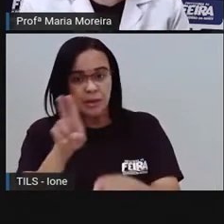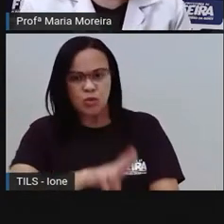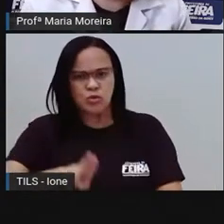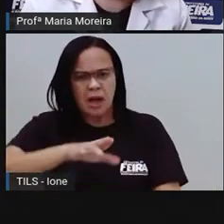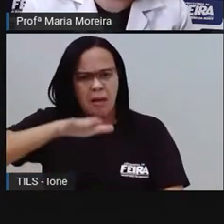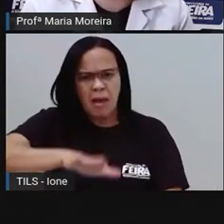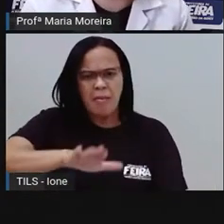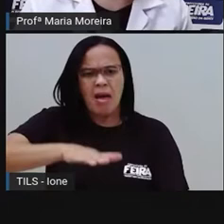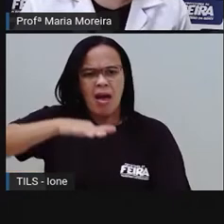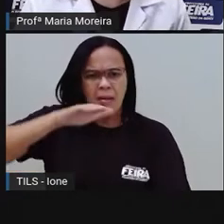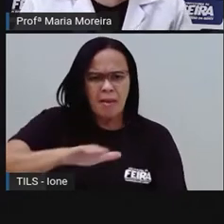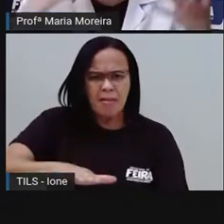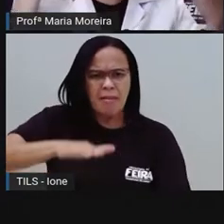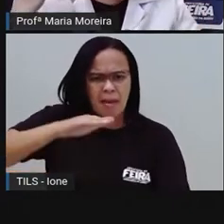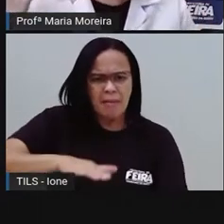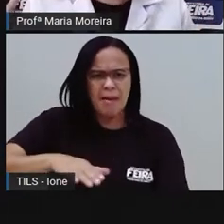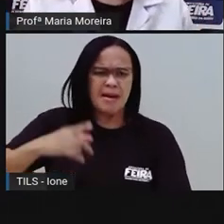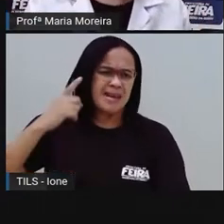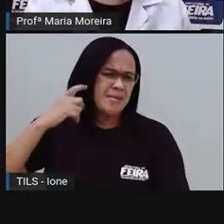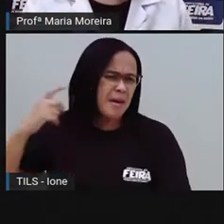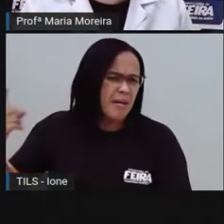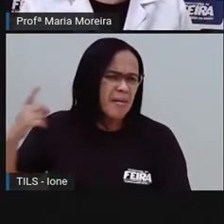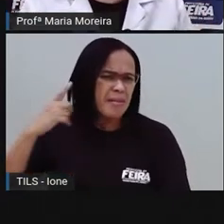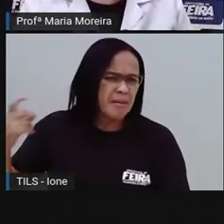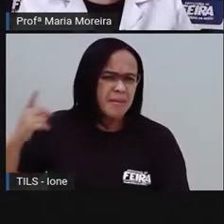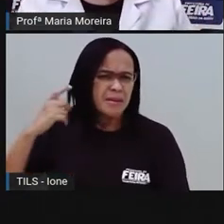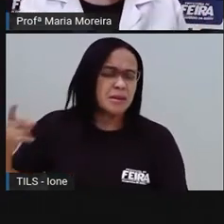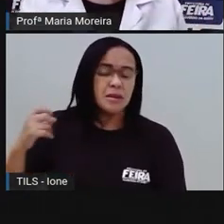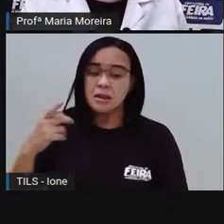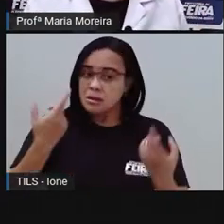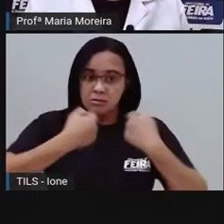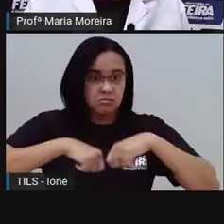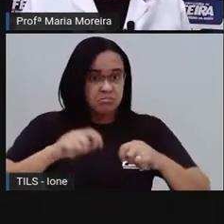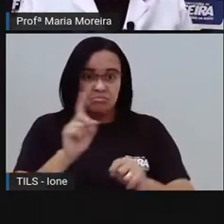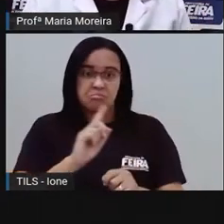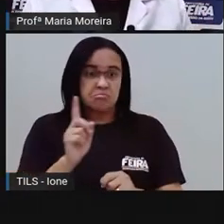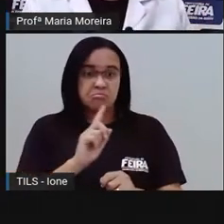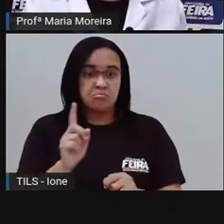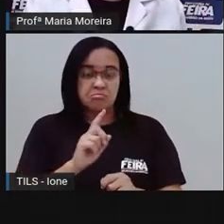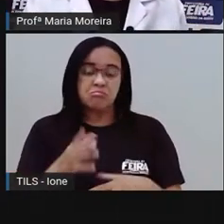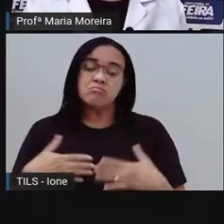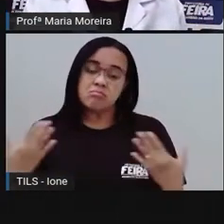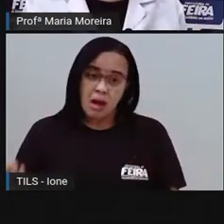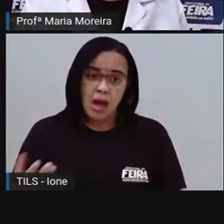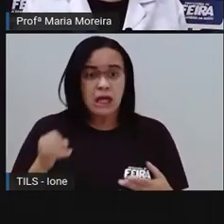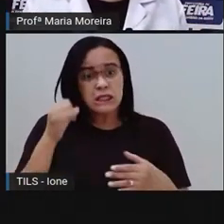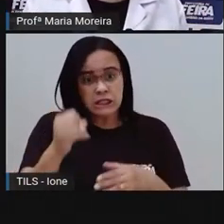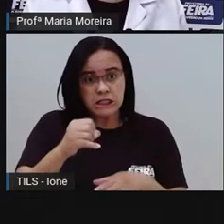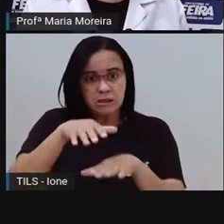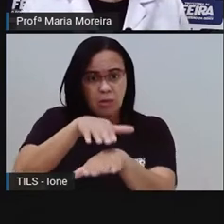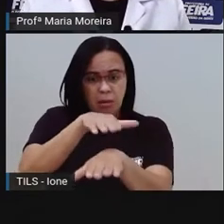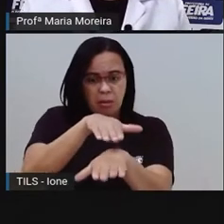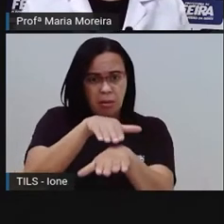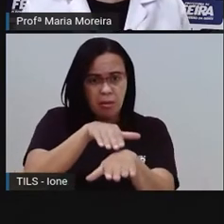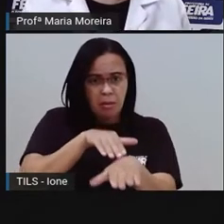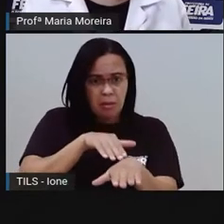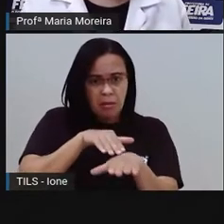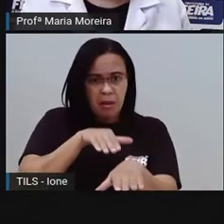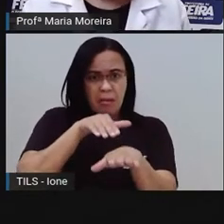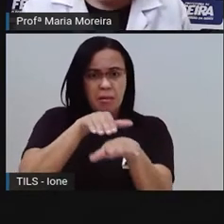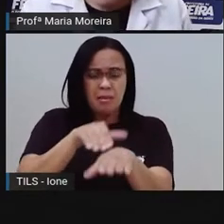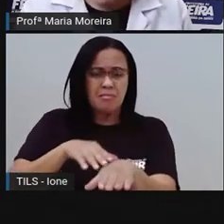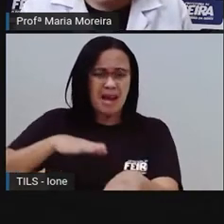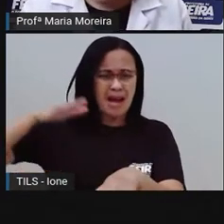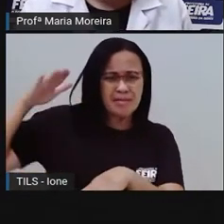buzinando insistentemente, ouvindo que o sinal está lá fechado, ouvindo que está engarrafado. Por que se está tudo engarrafado? Buzinar para resolver? Não